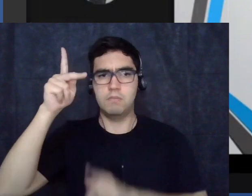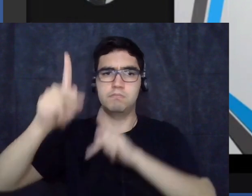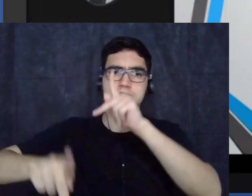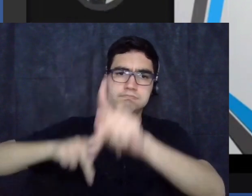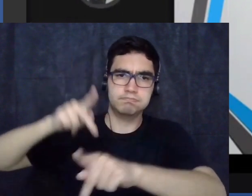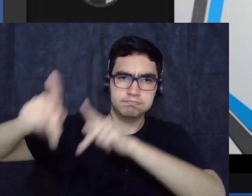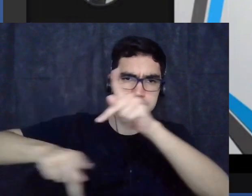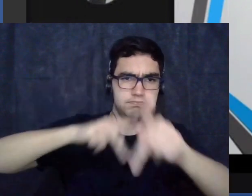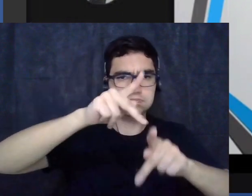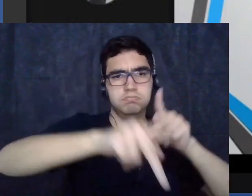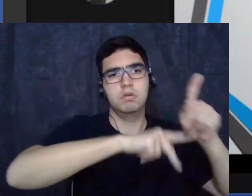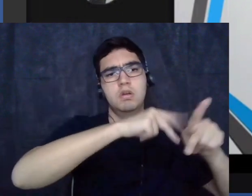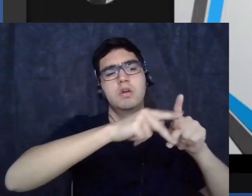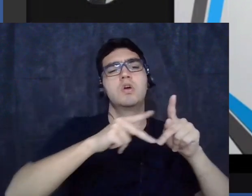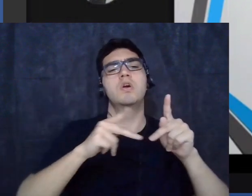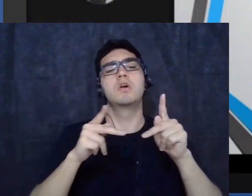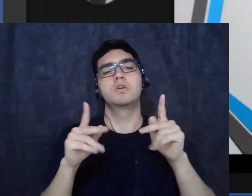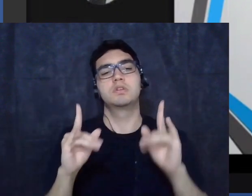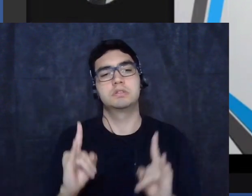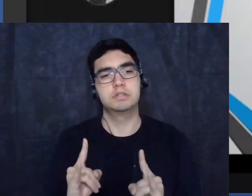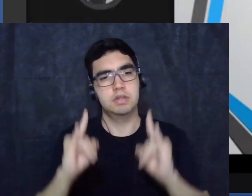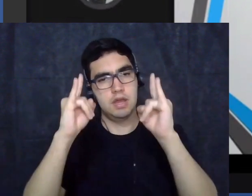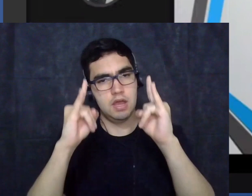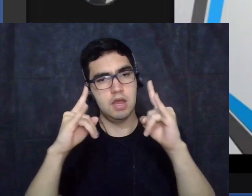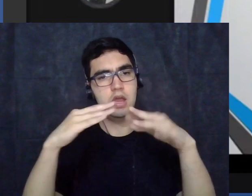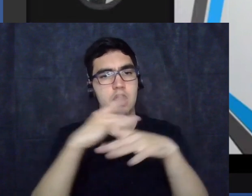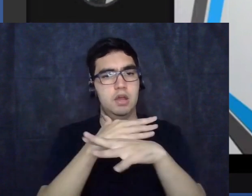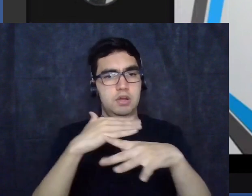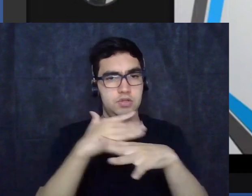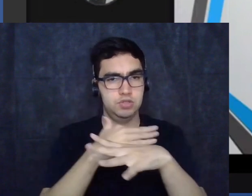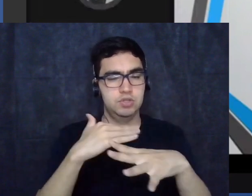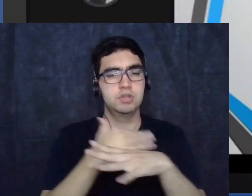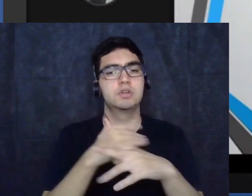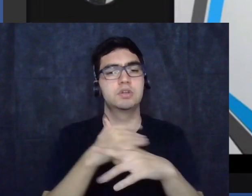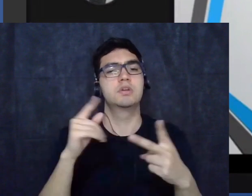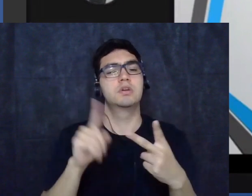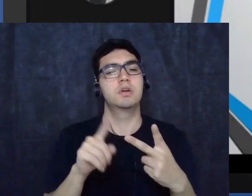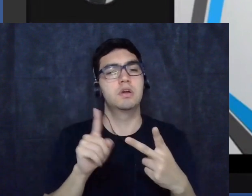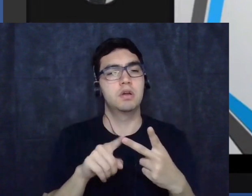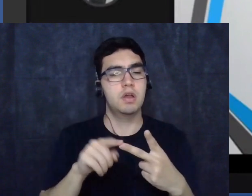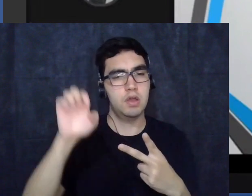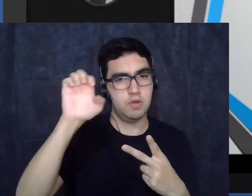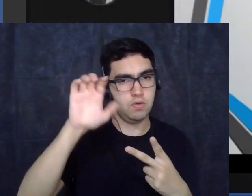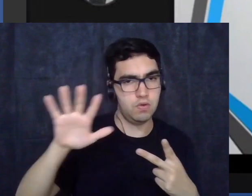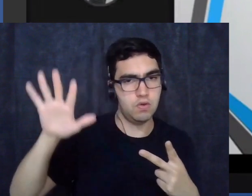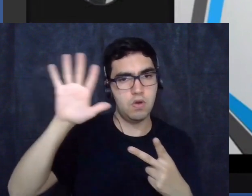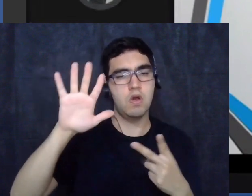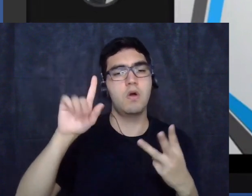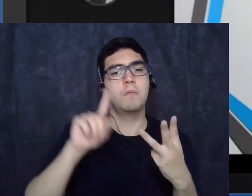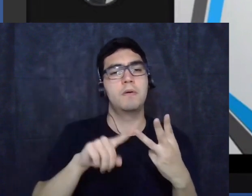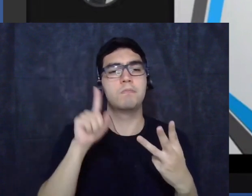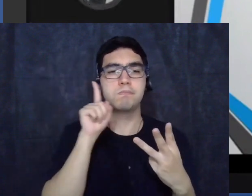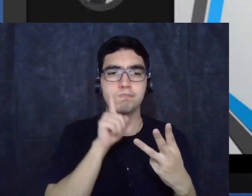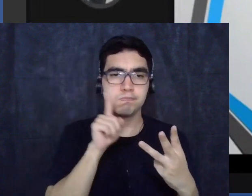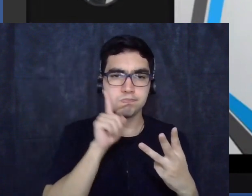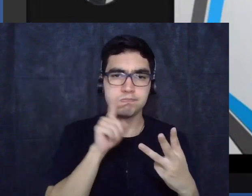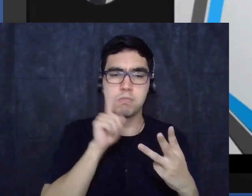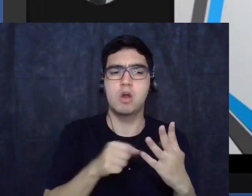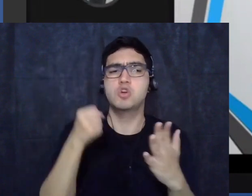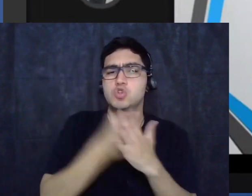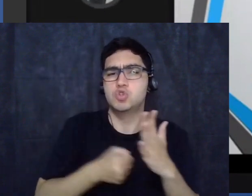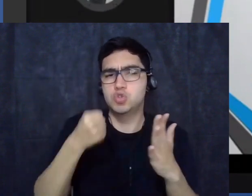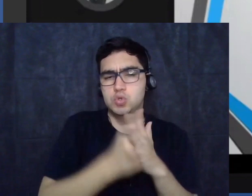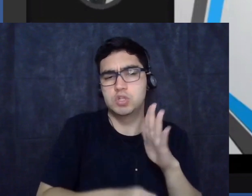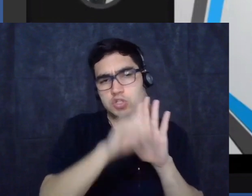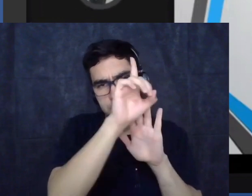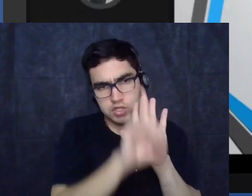urbana ocidental europeia americana que vinham lutando por seus direitos